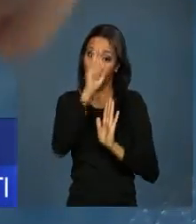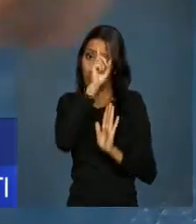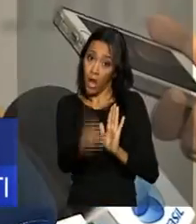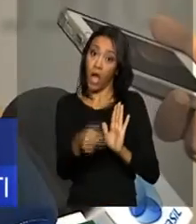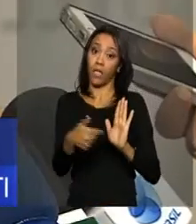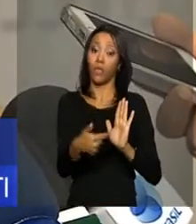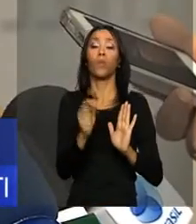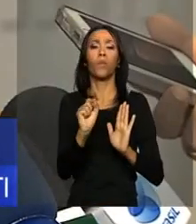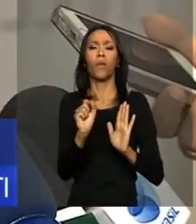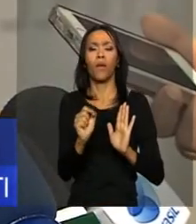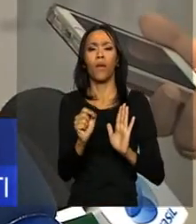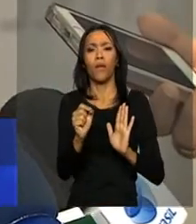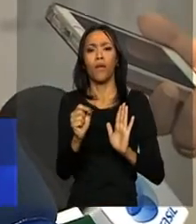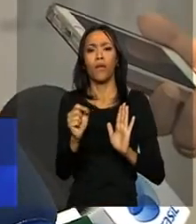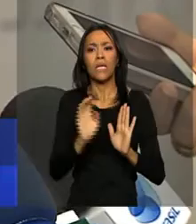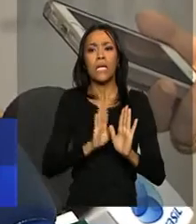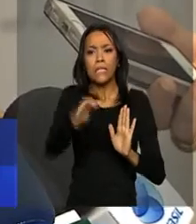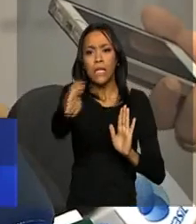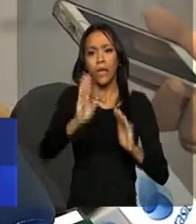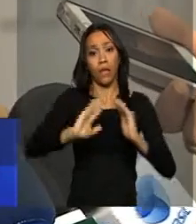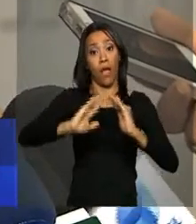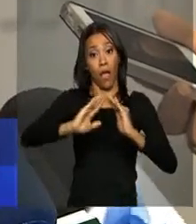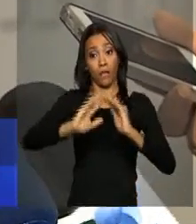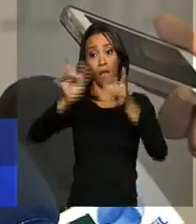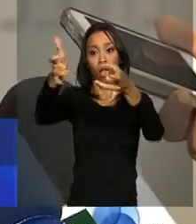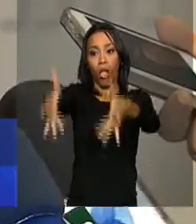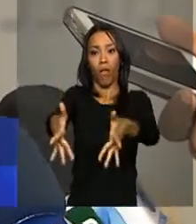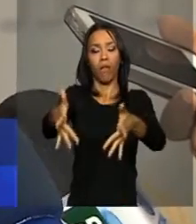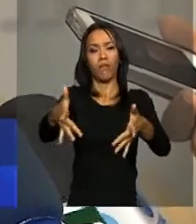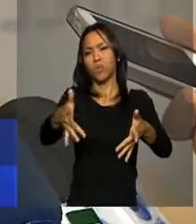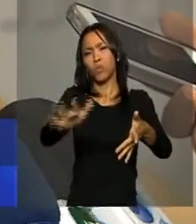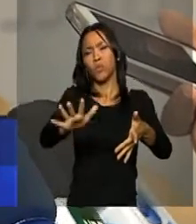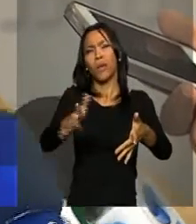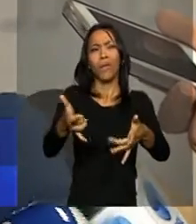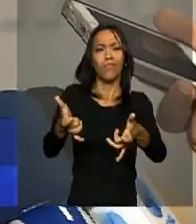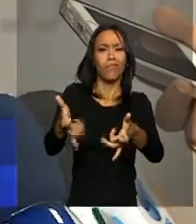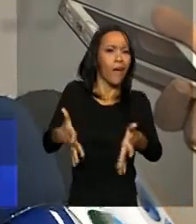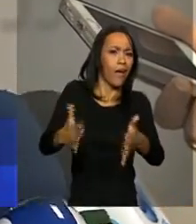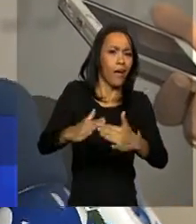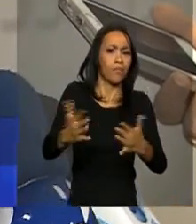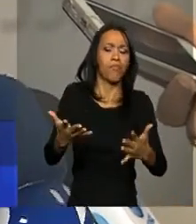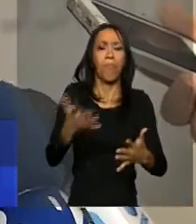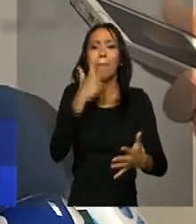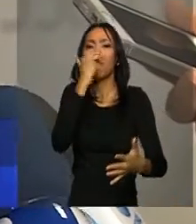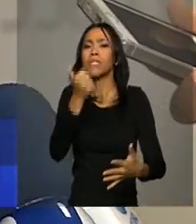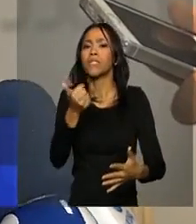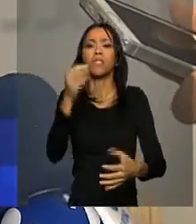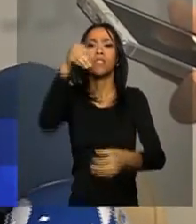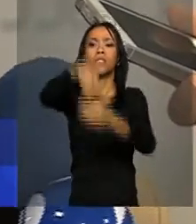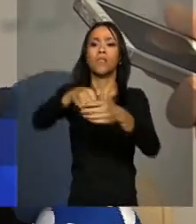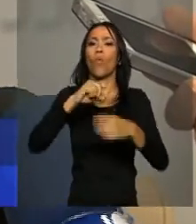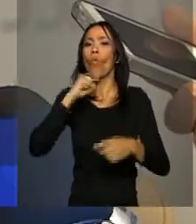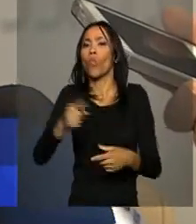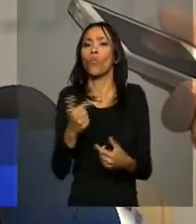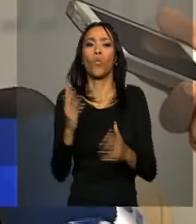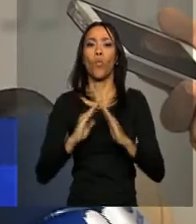a entrada em imóveis abandonados, não diria abandonados, mas sem moradores.